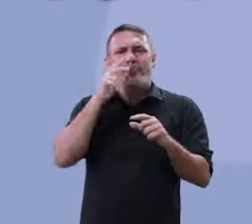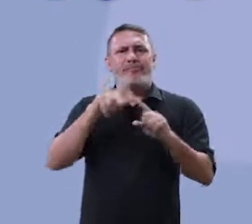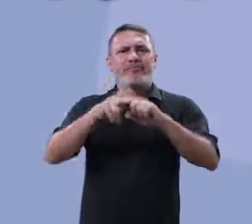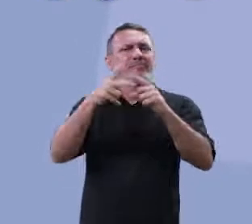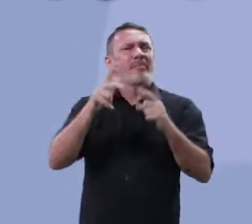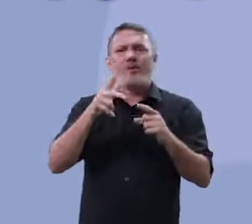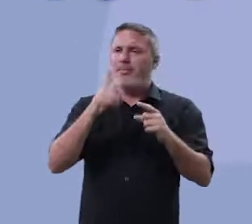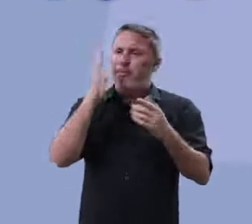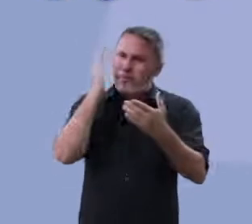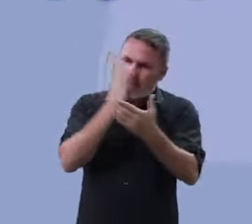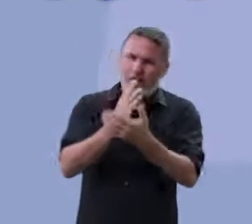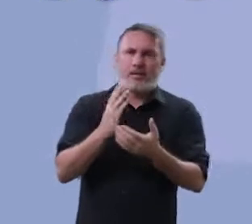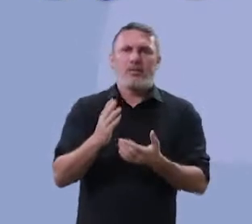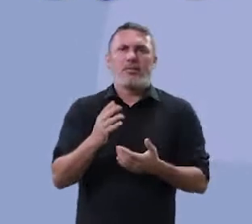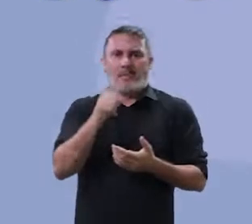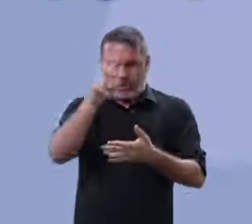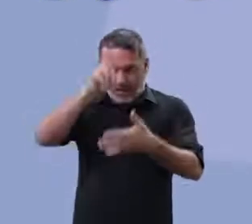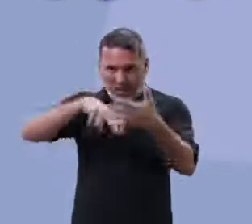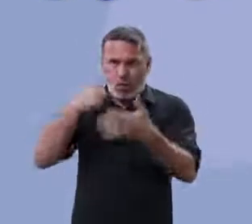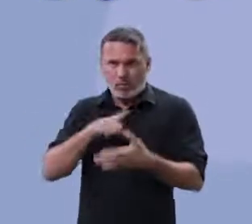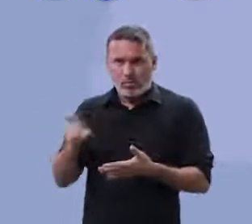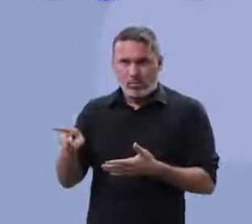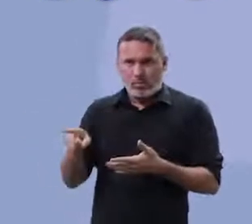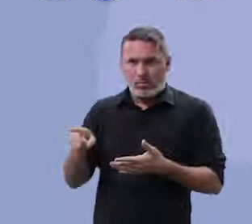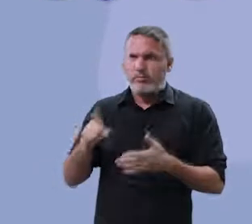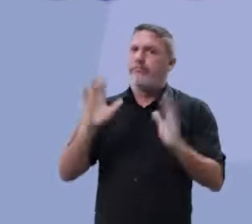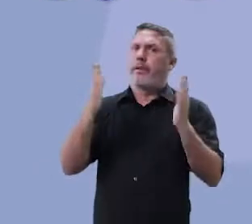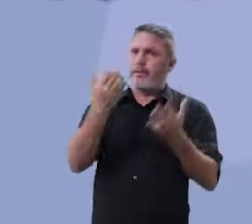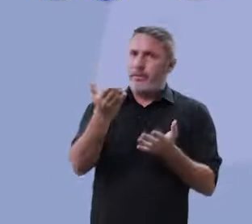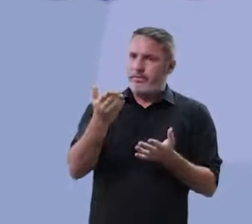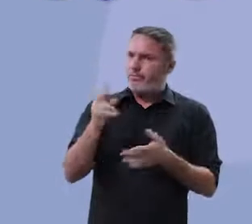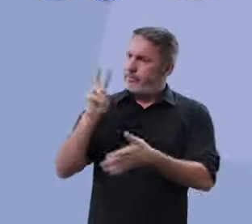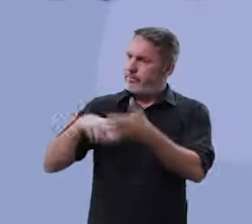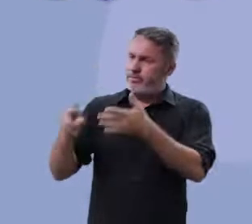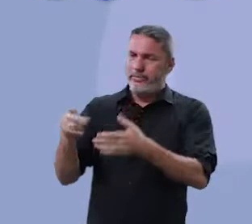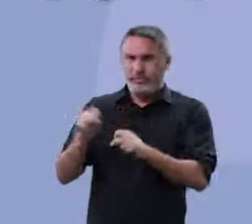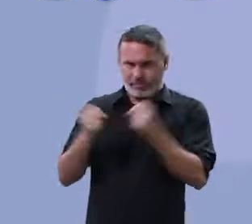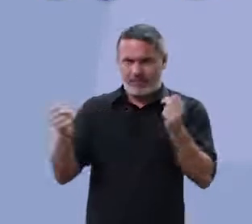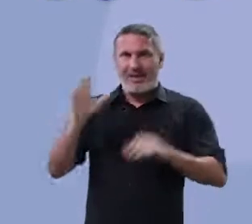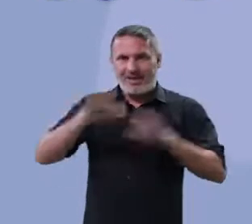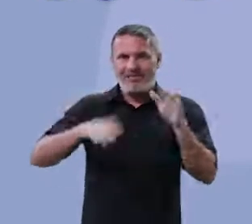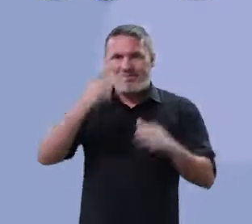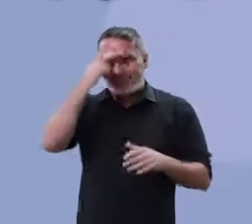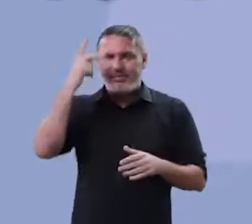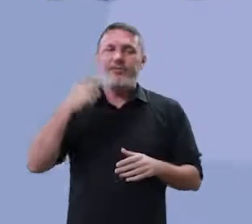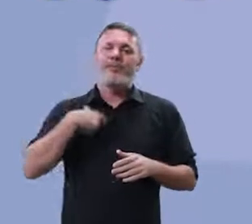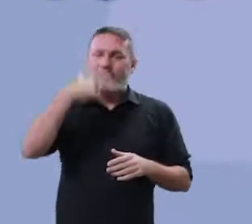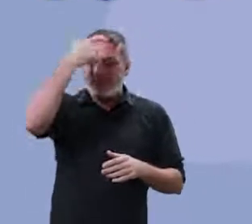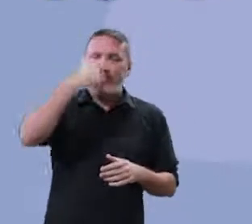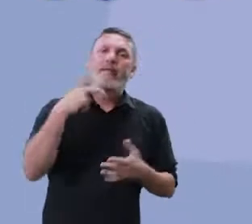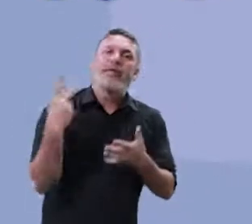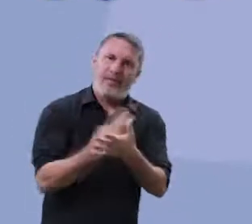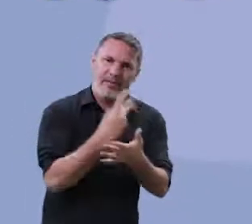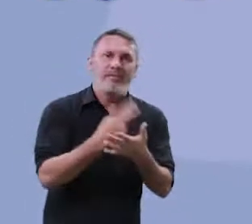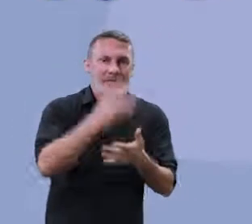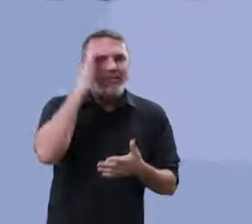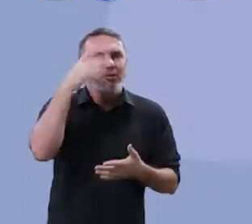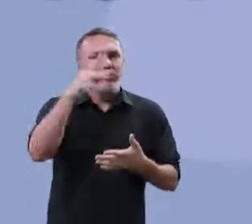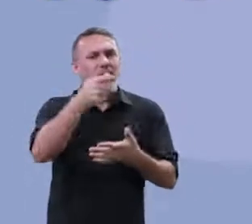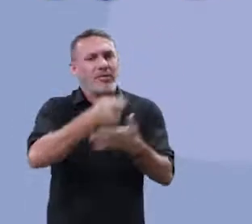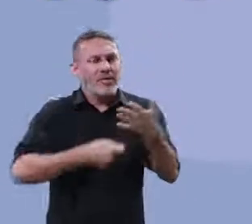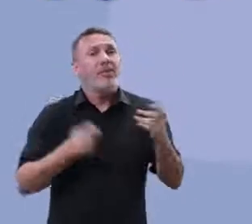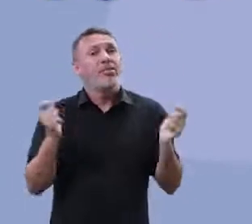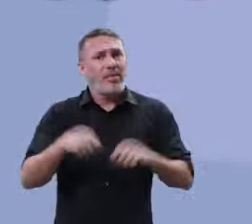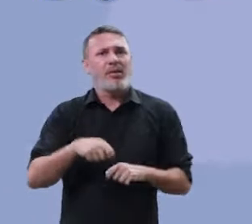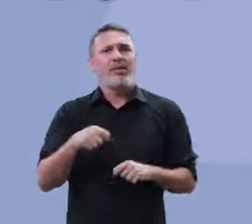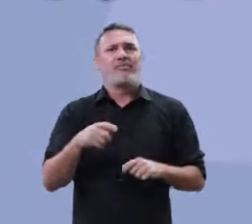ideia. Se você conseguir ler, aluno, parabéns. Mas perceba que, às vezes, nós podemos cometer um erro desse na sua